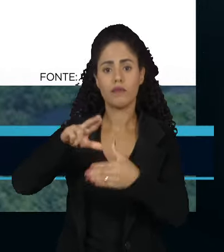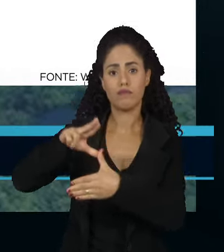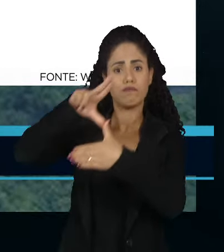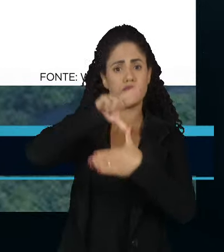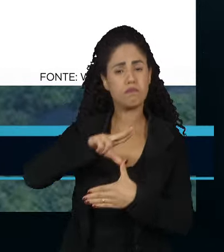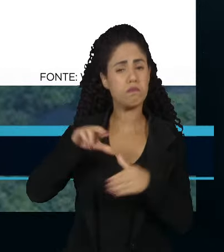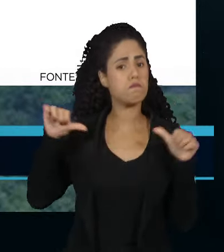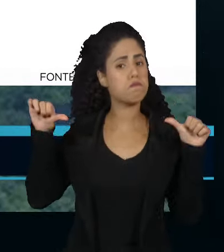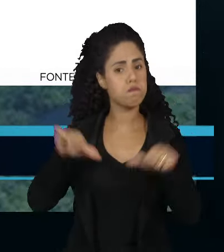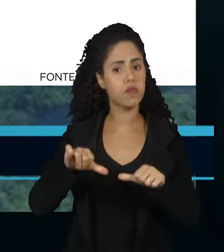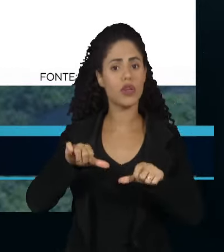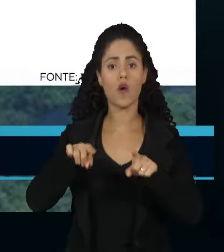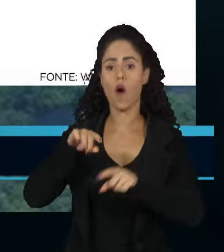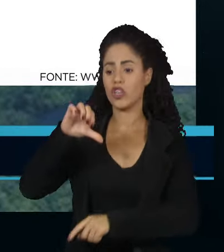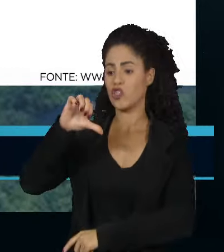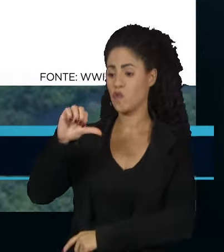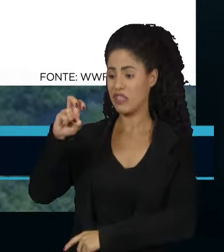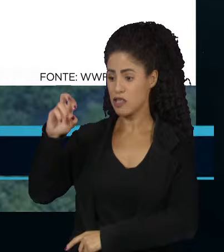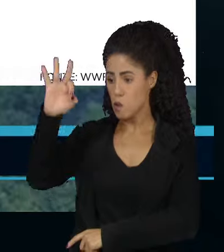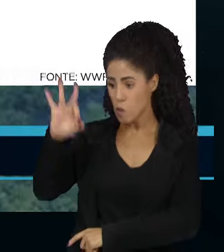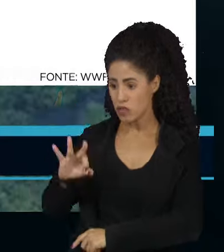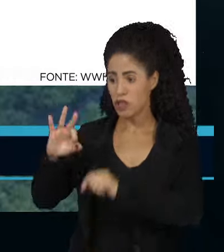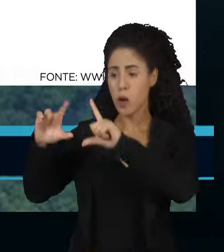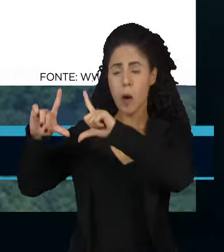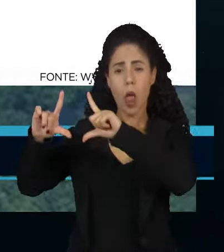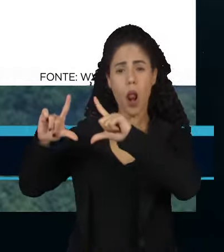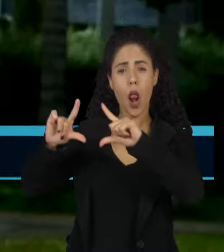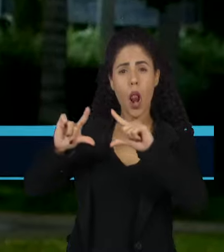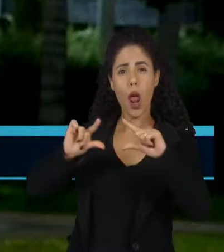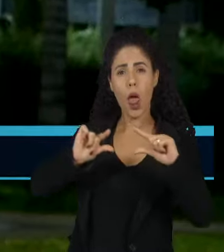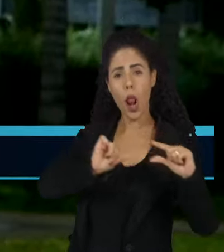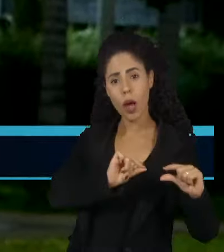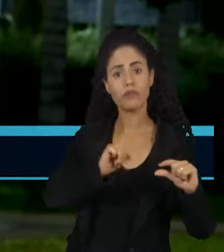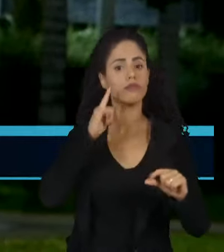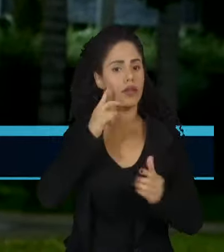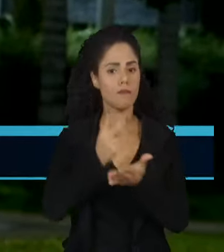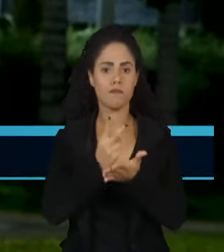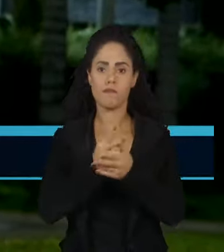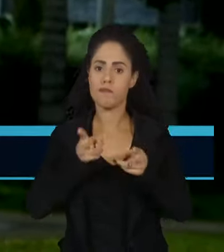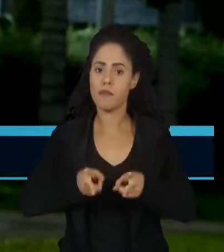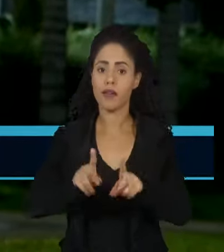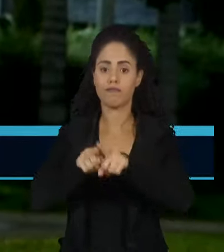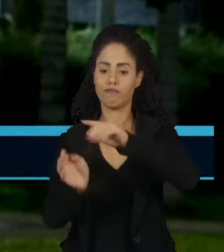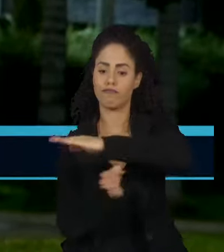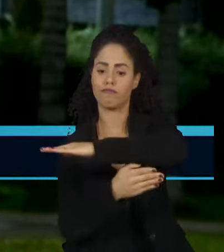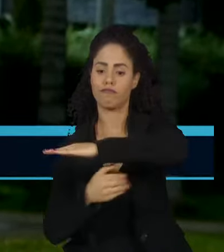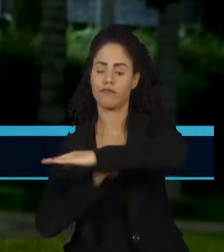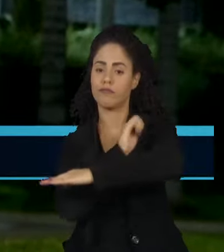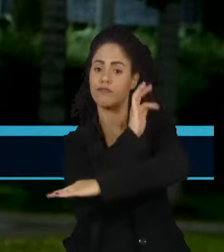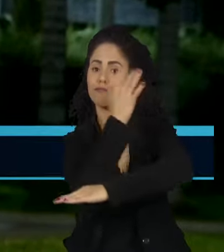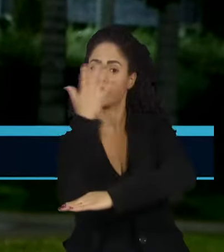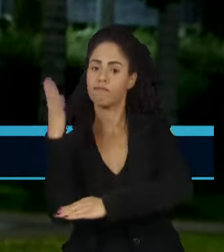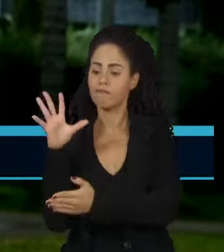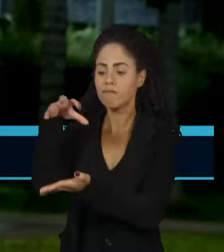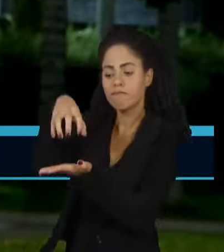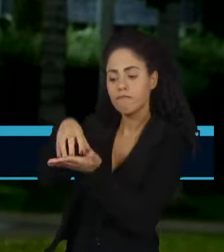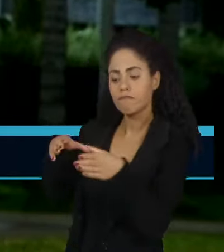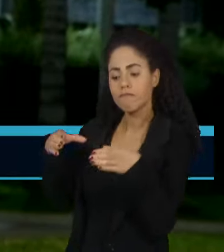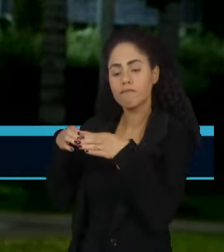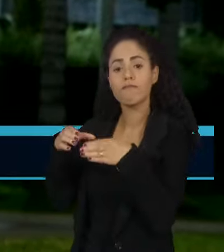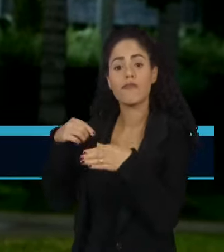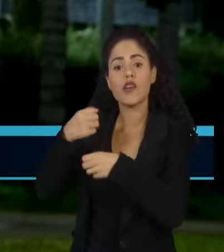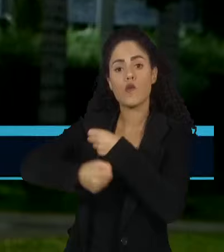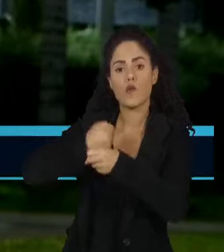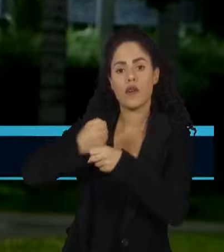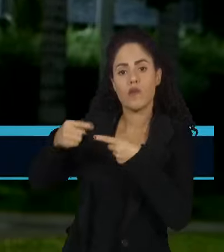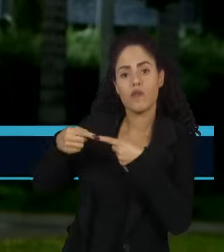mais drástica, de 95% no mesmo período. País mais biodiverso do mundo e sede da Cúpula do Clima no ano que